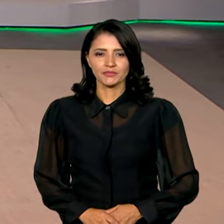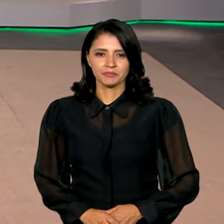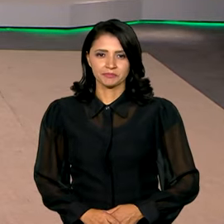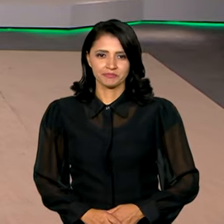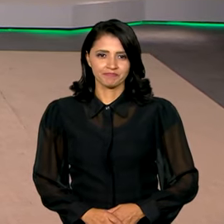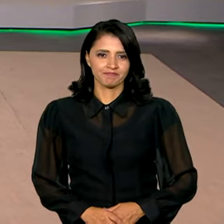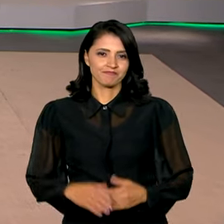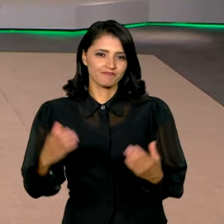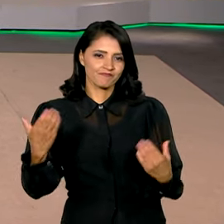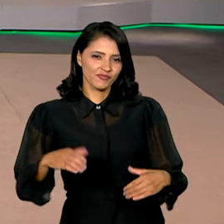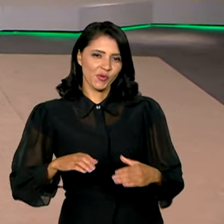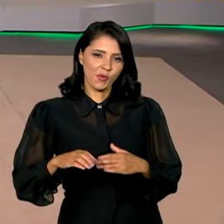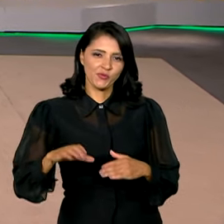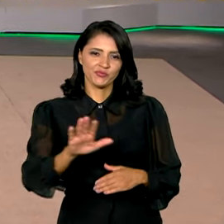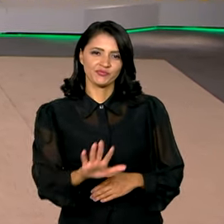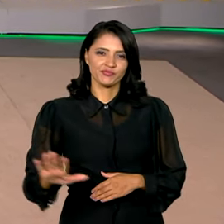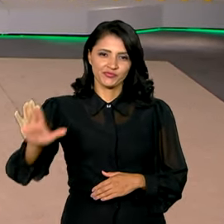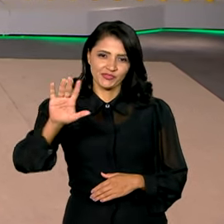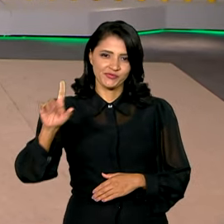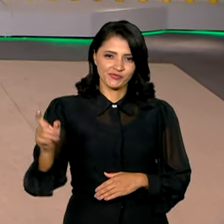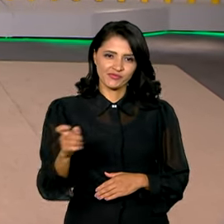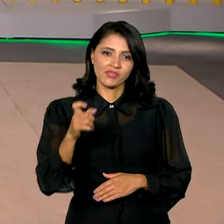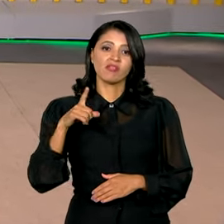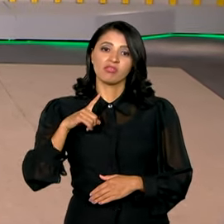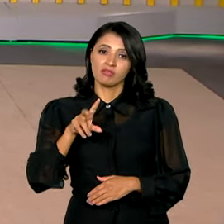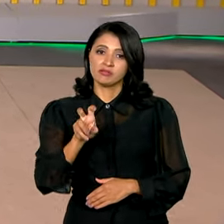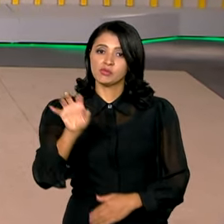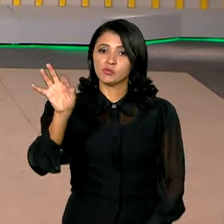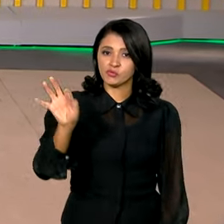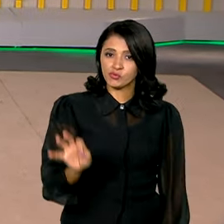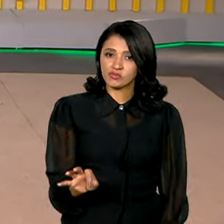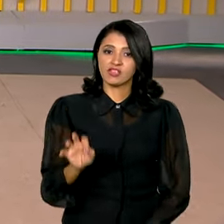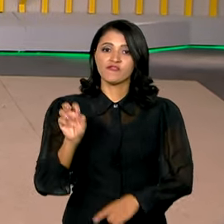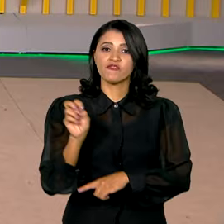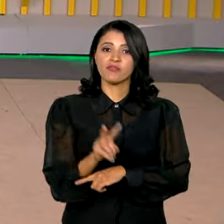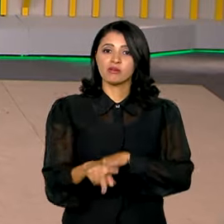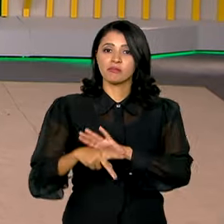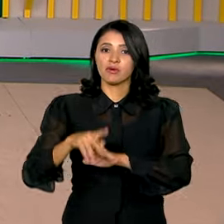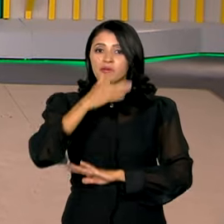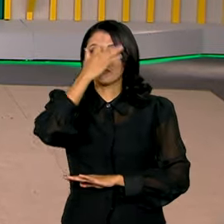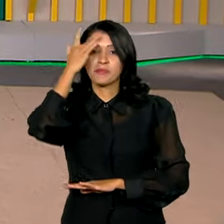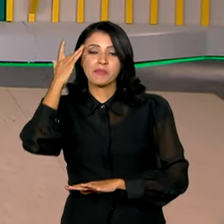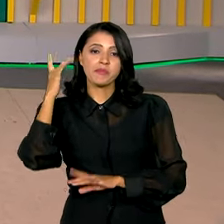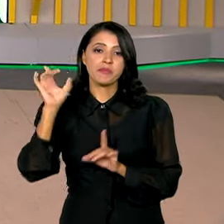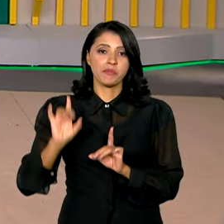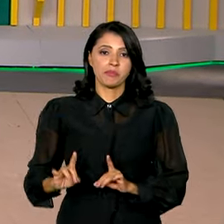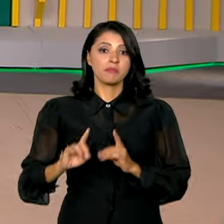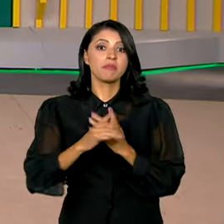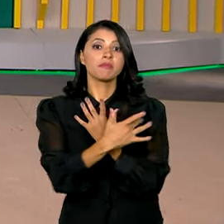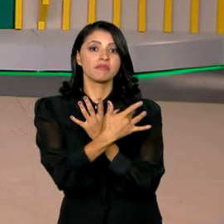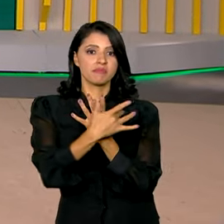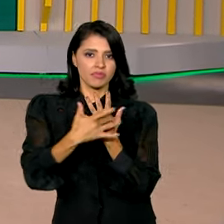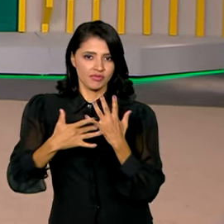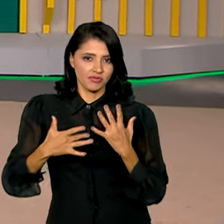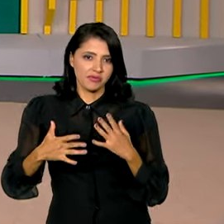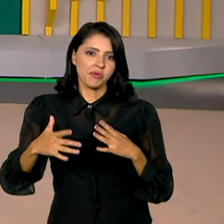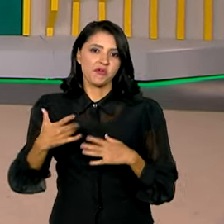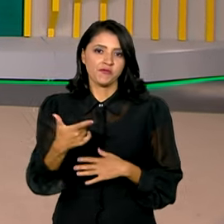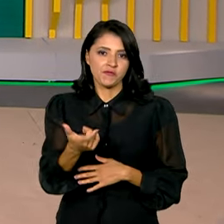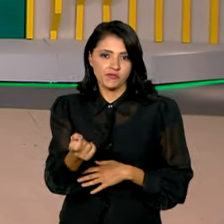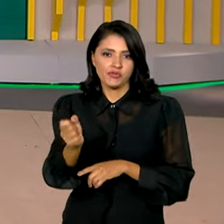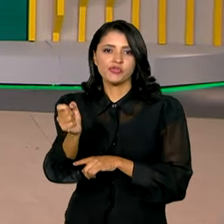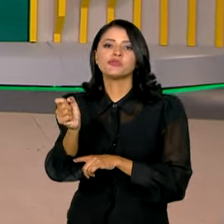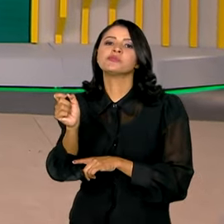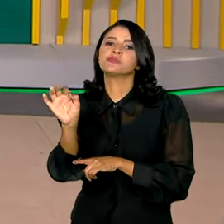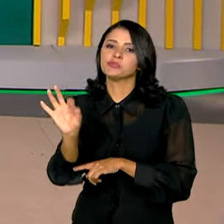O concurso nacional unificado destina 5% de suas vagas para pessoas com deficiência, 20